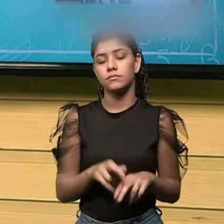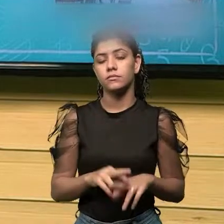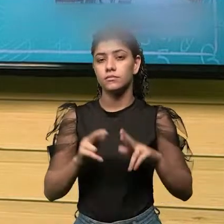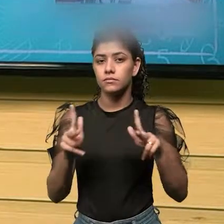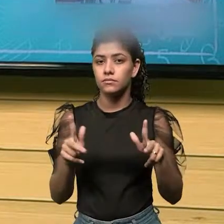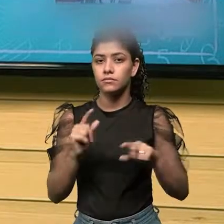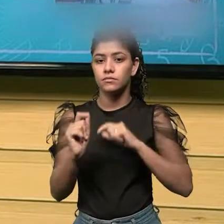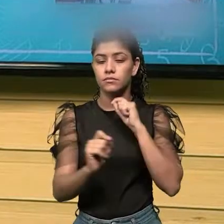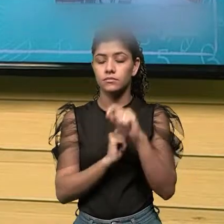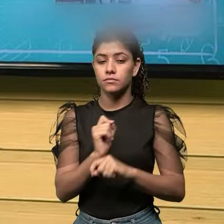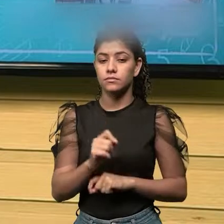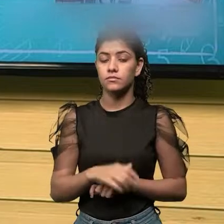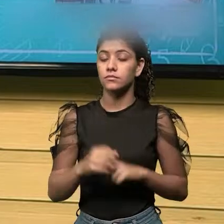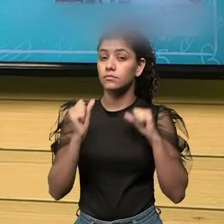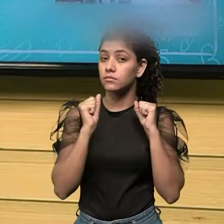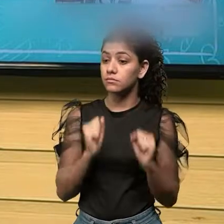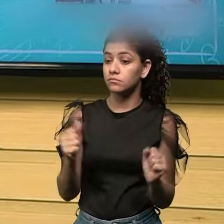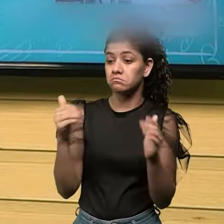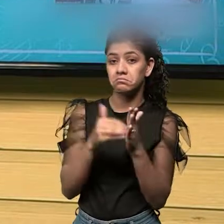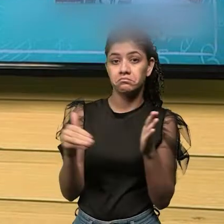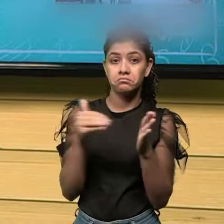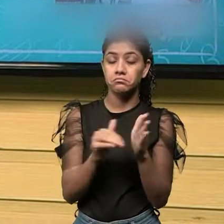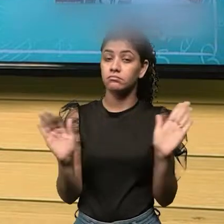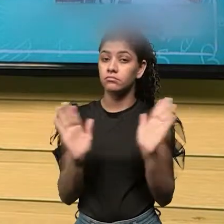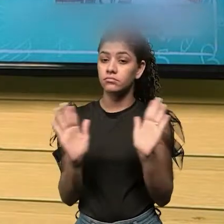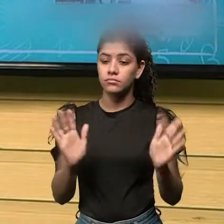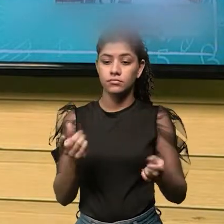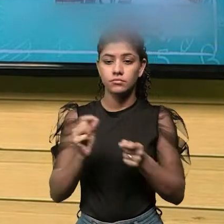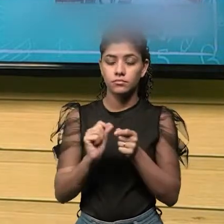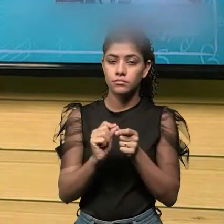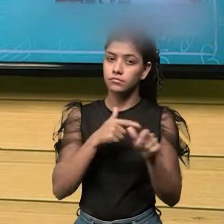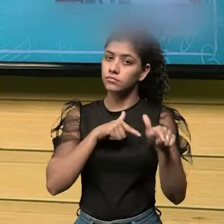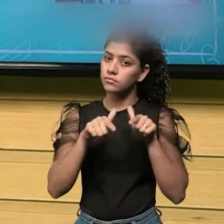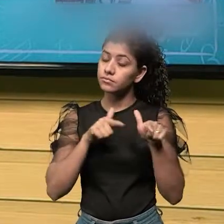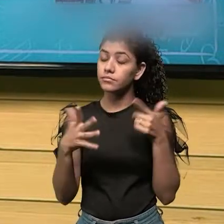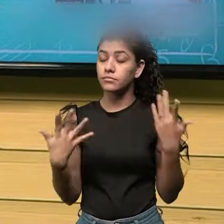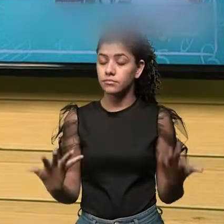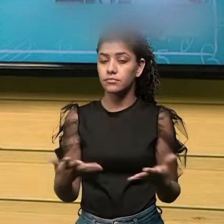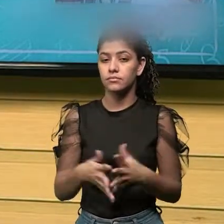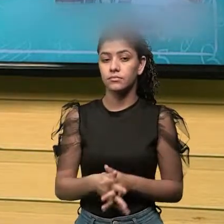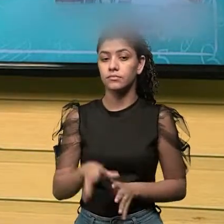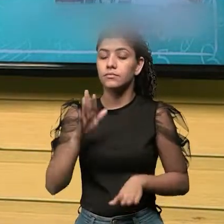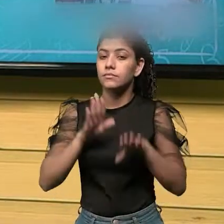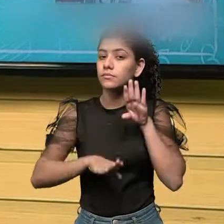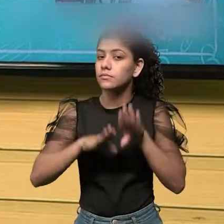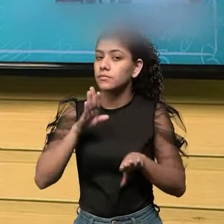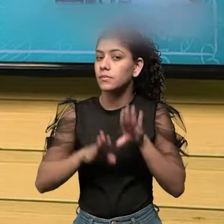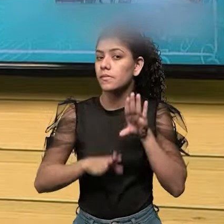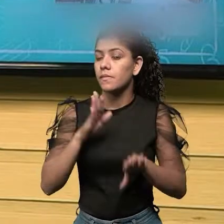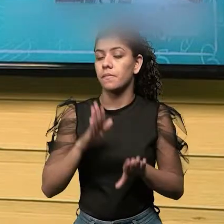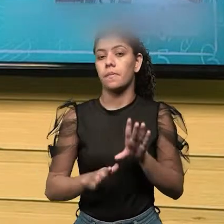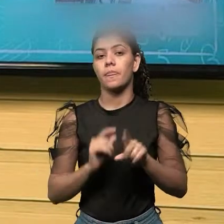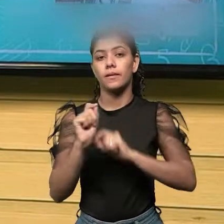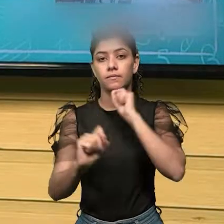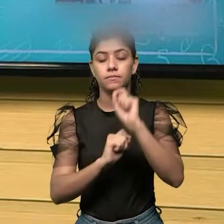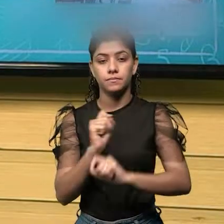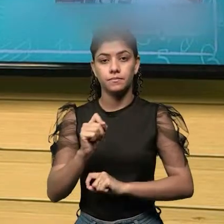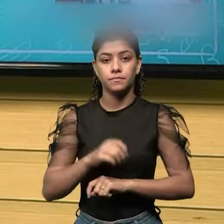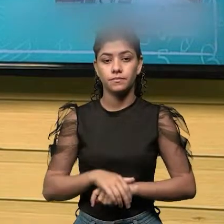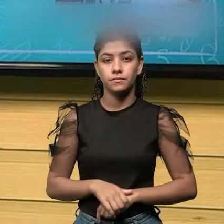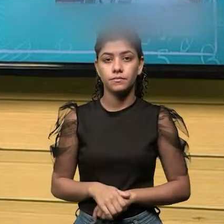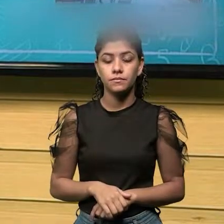eles podem não interferir na execução do trabalho. Às vezes, uma